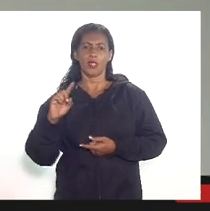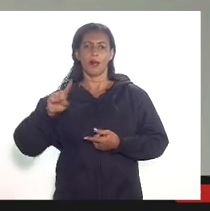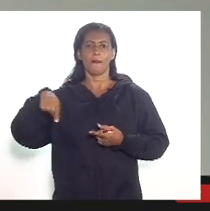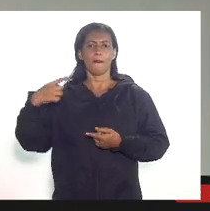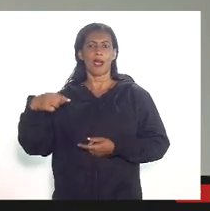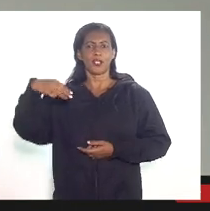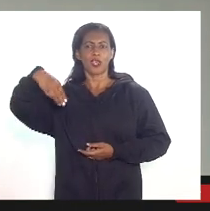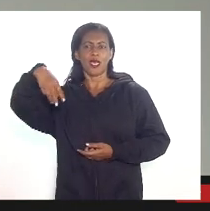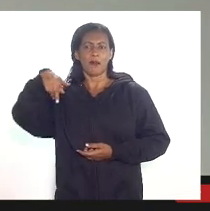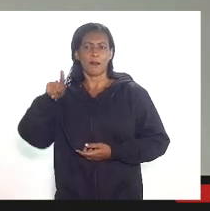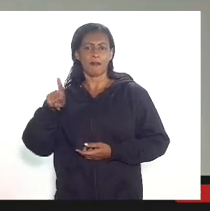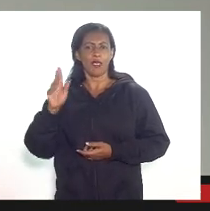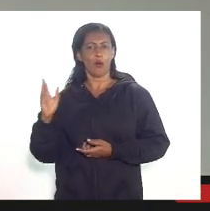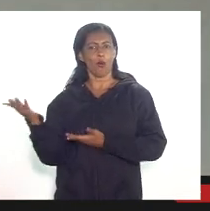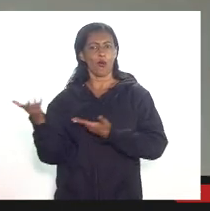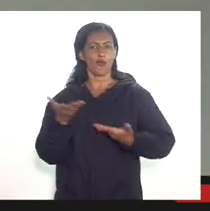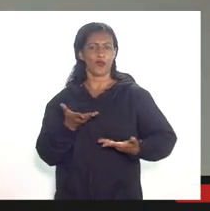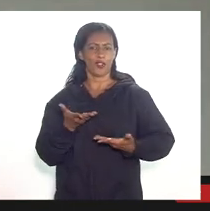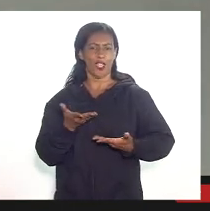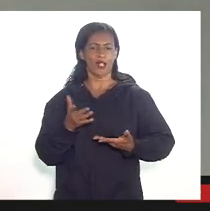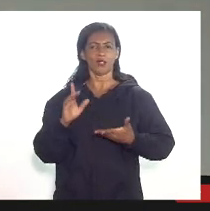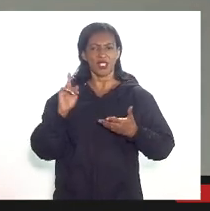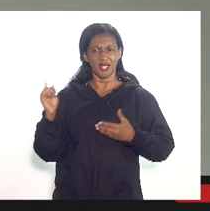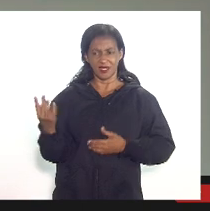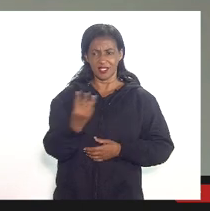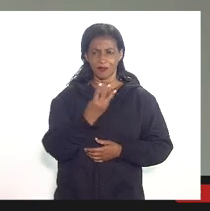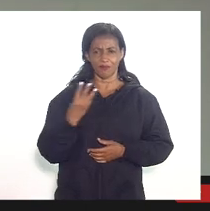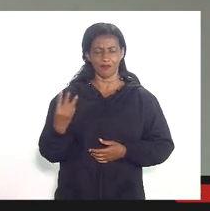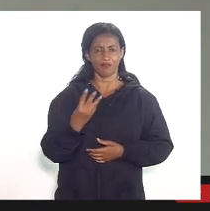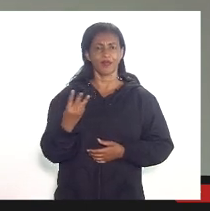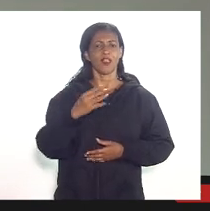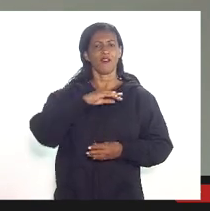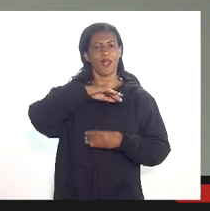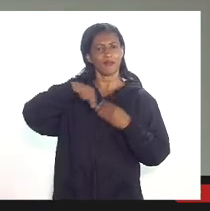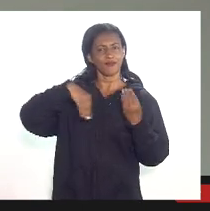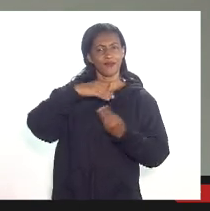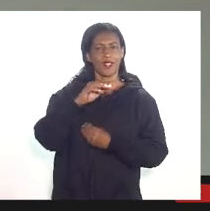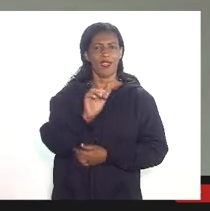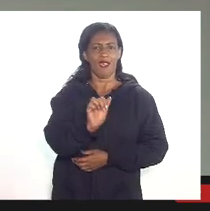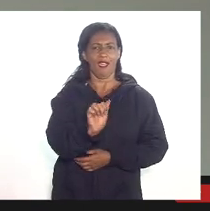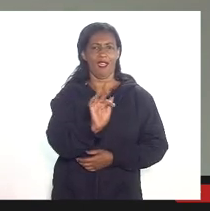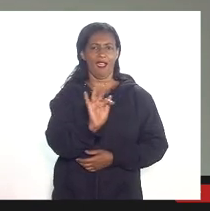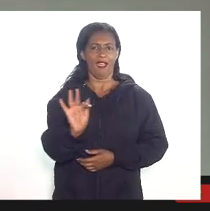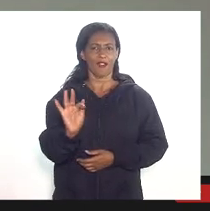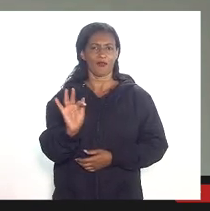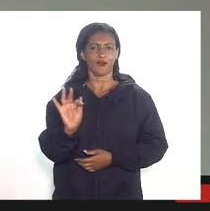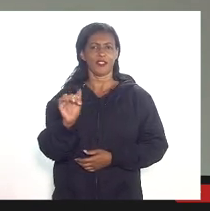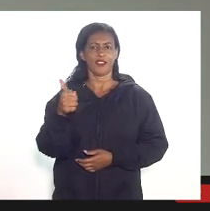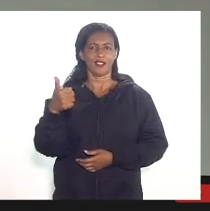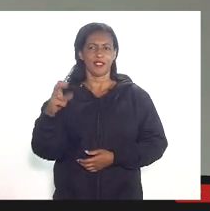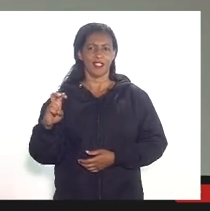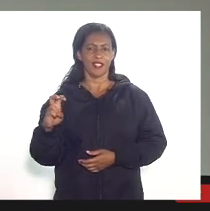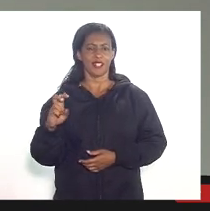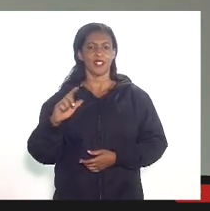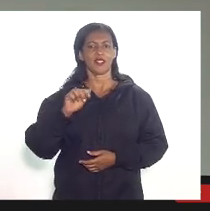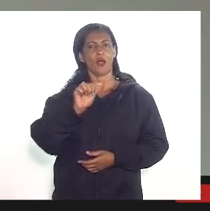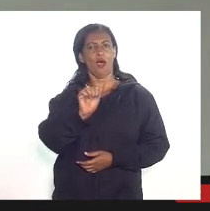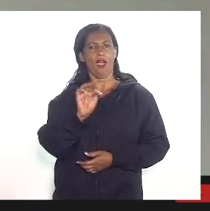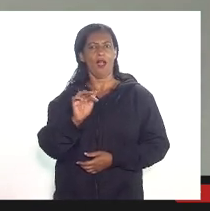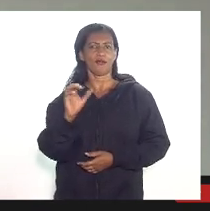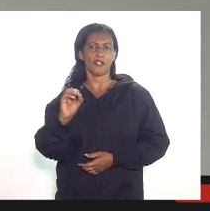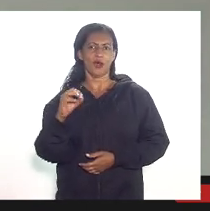E esse grupo operacional pretende envolver tanto a AF15, que é de receitas não tributárias, como também a AF04,